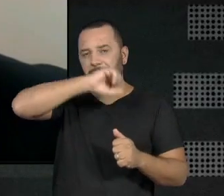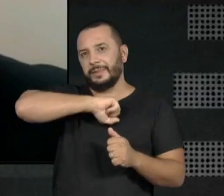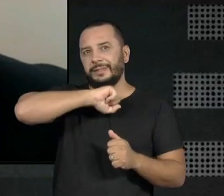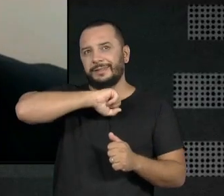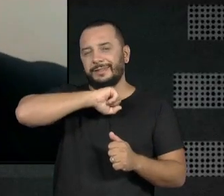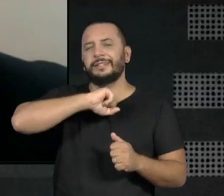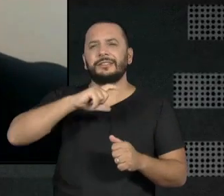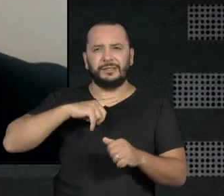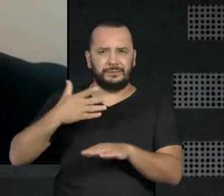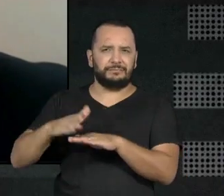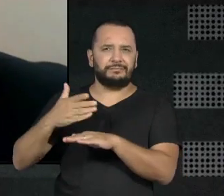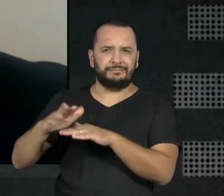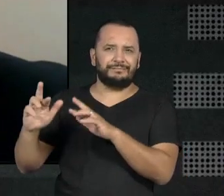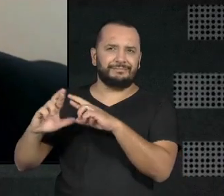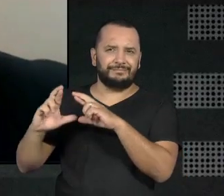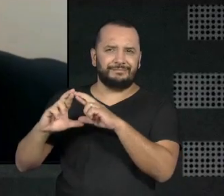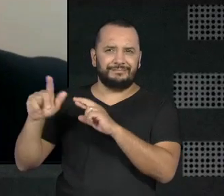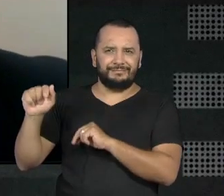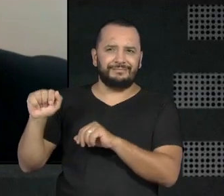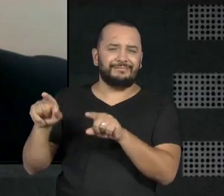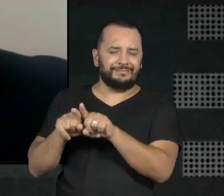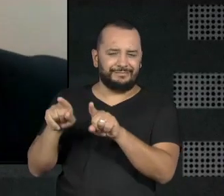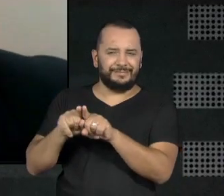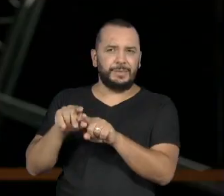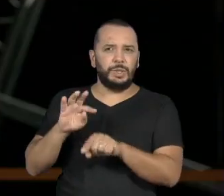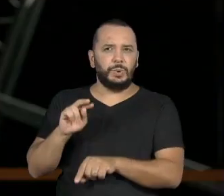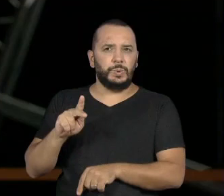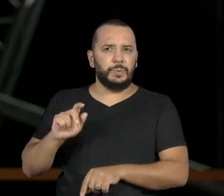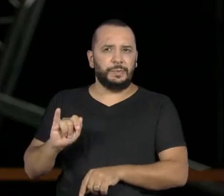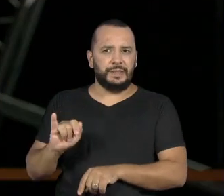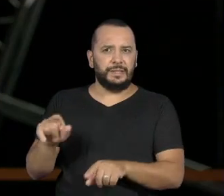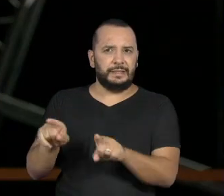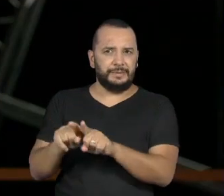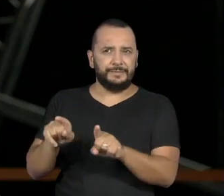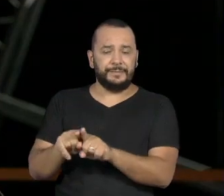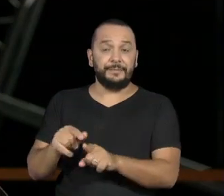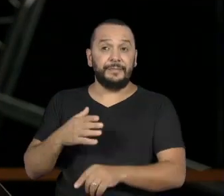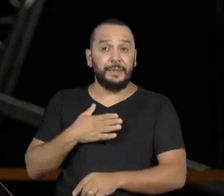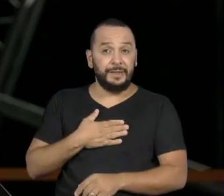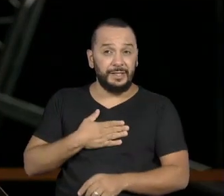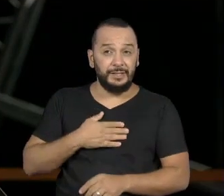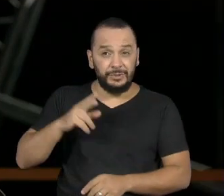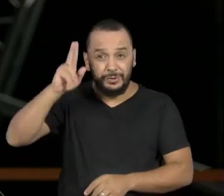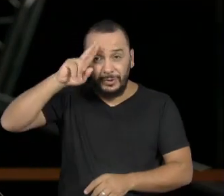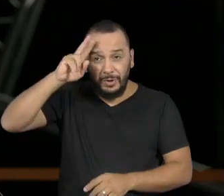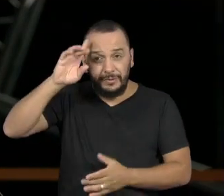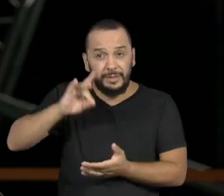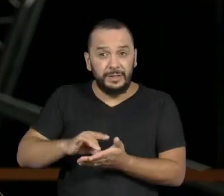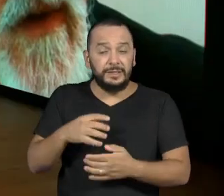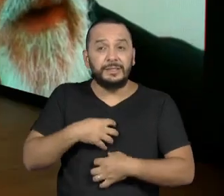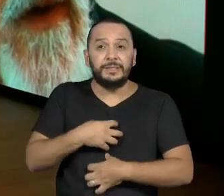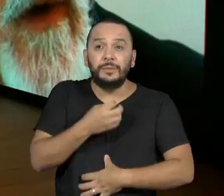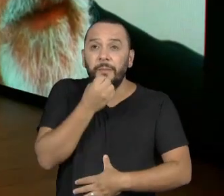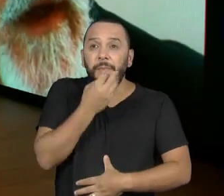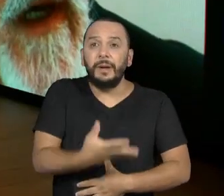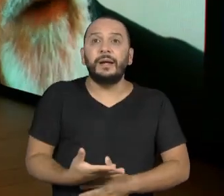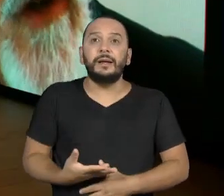da Record, as pequenas coisas da Tupi também. Mas a minha história mesmo, de onde me sinto bem, é no